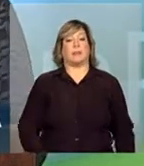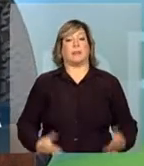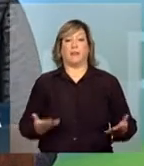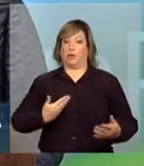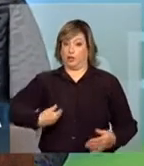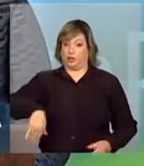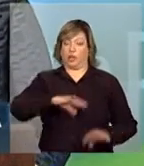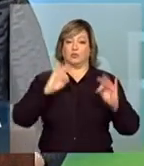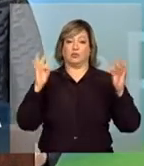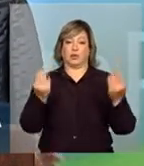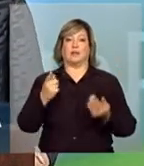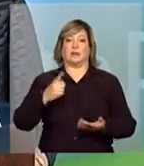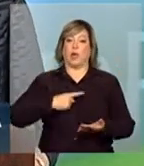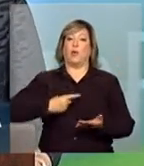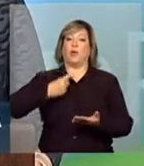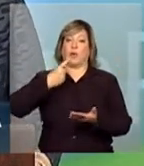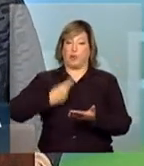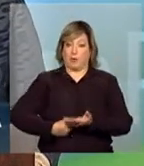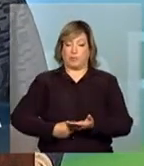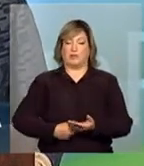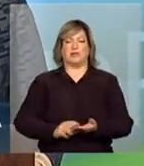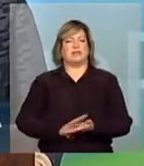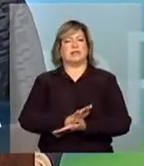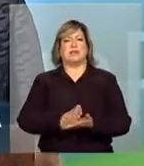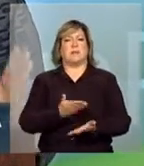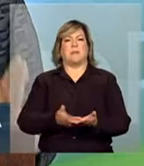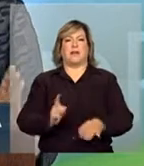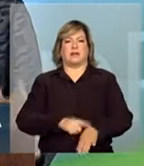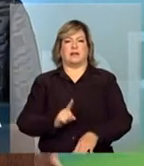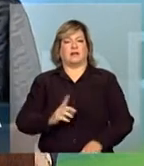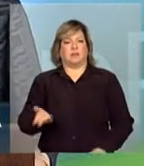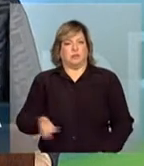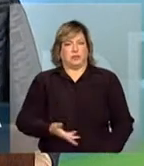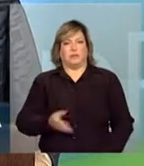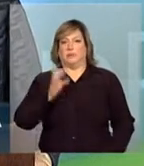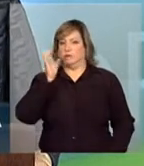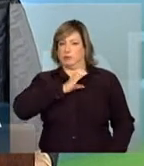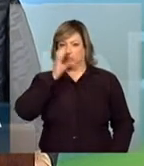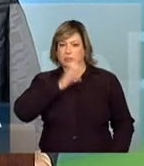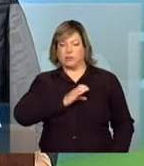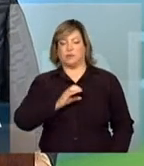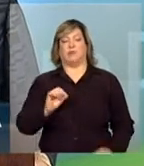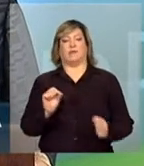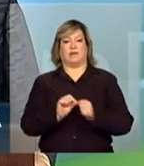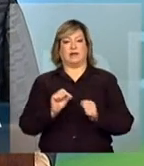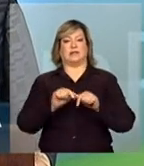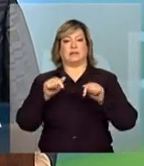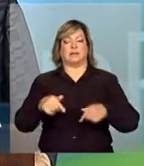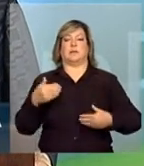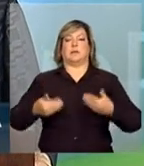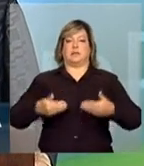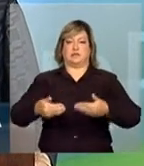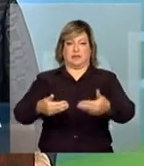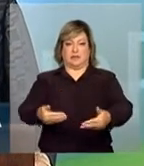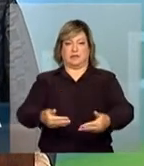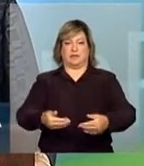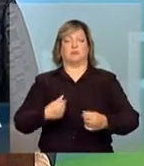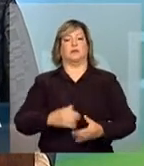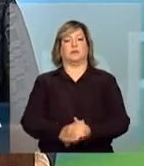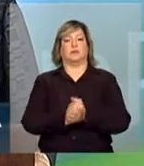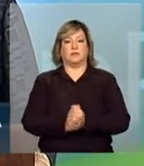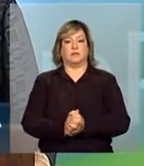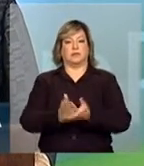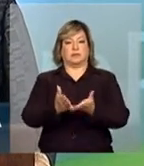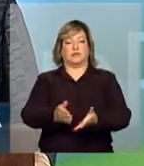compromisso de, sem perda de tempos e com a maior presteza, executar esse processo. Cumprimento